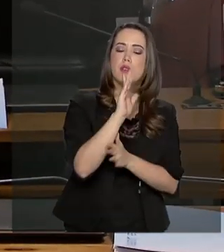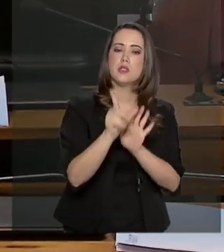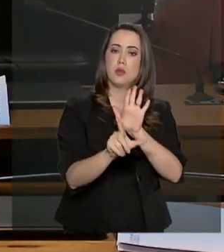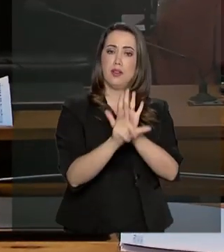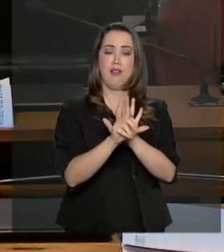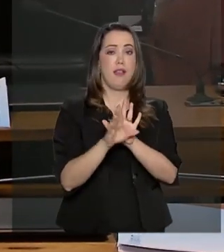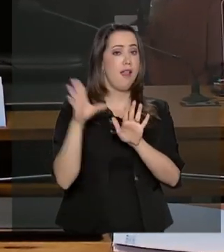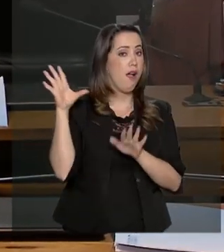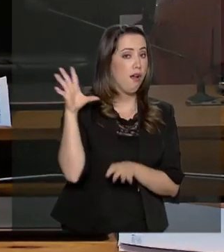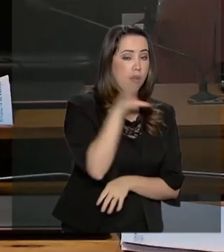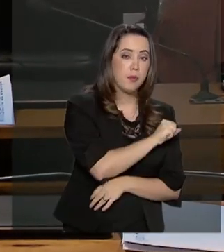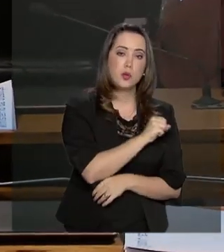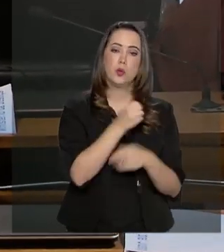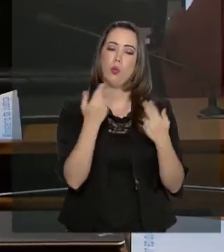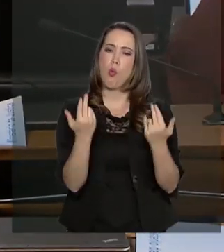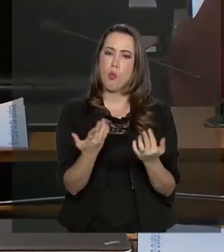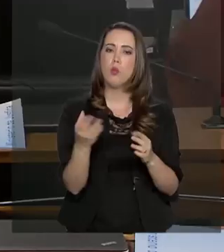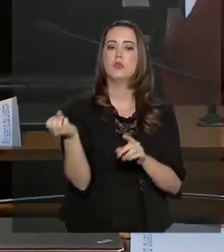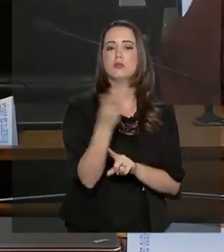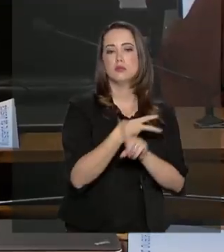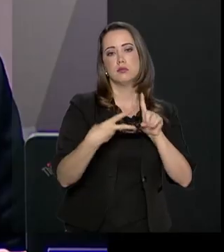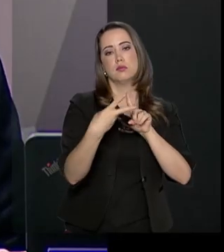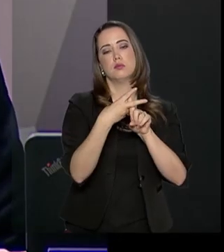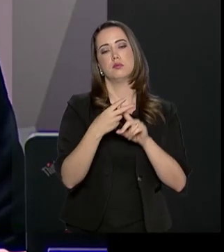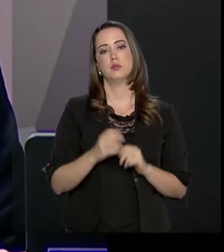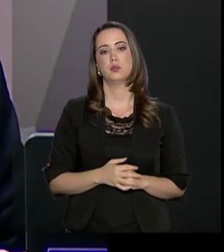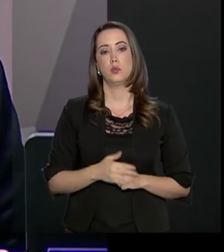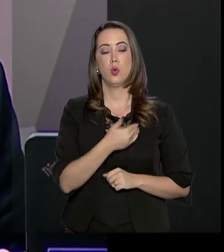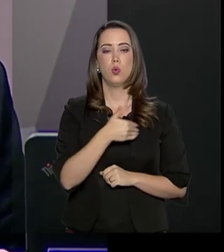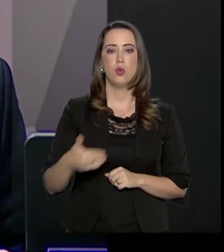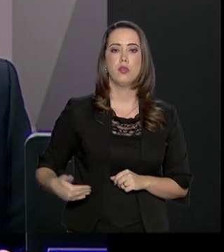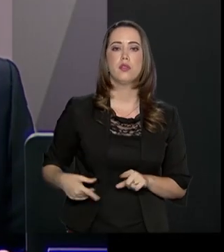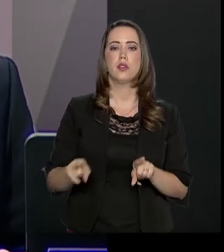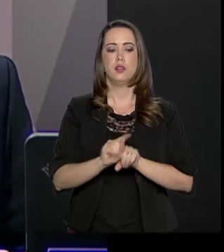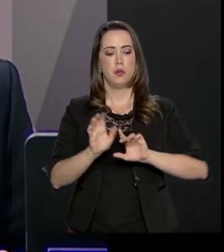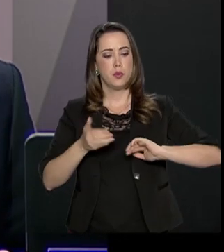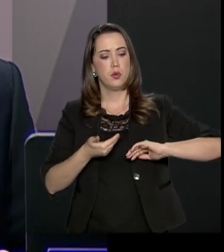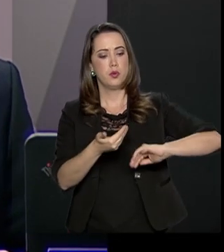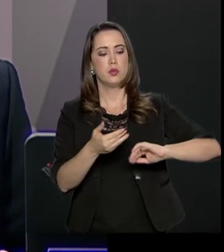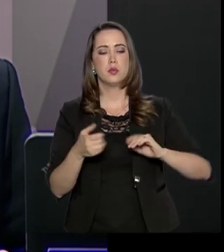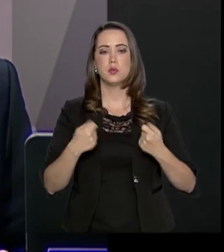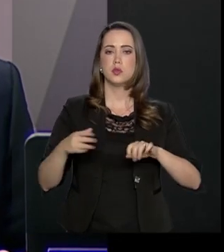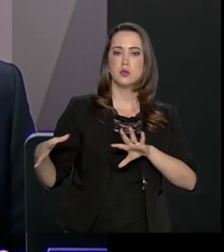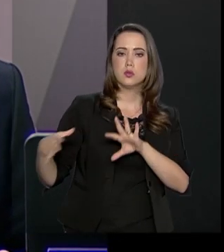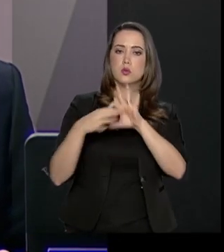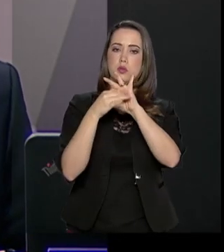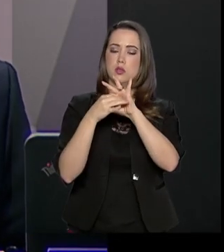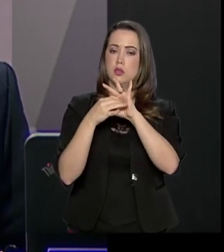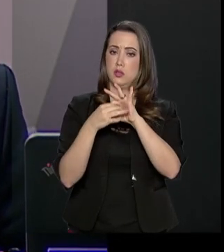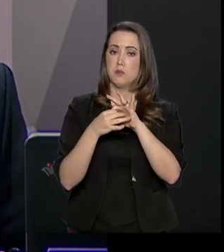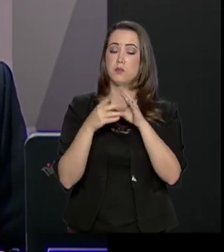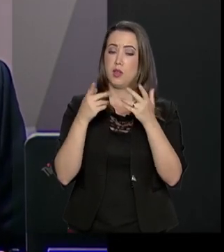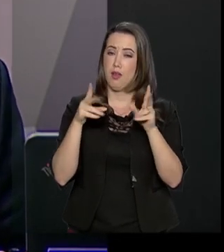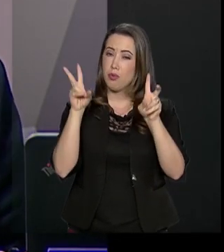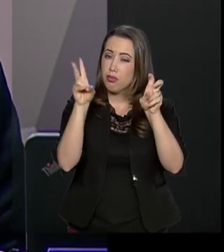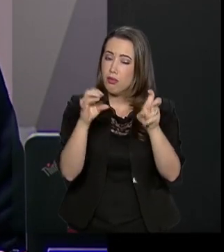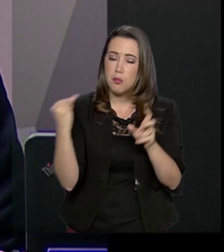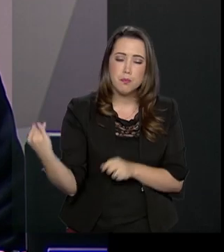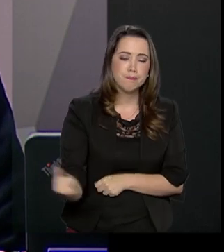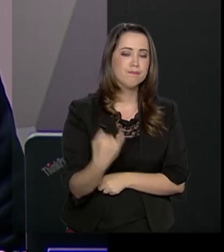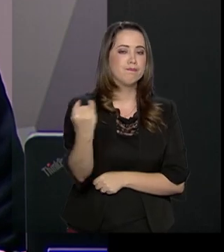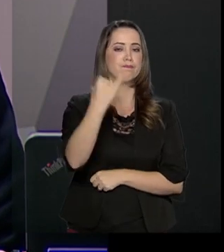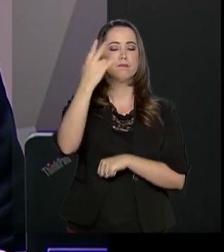quanto antes, assim como o da nova Previdência. O governo e o Congresso precisam se unir em torno dessa pauta. É uma pauta fundamental para o país.